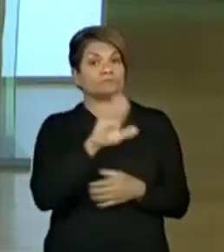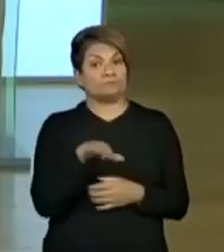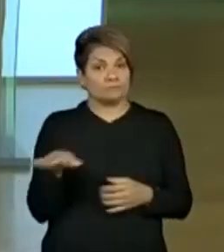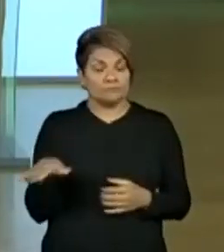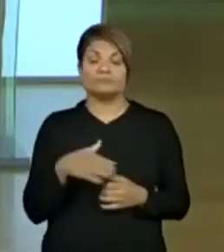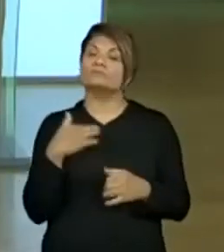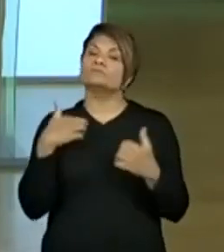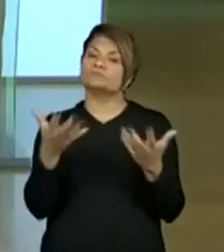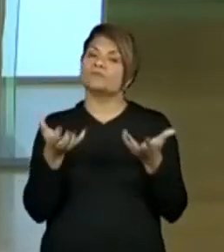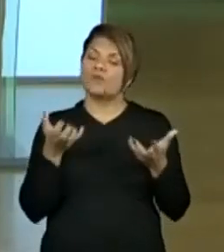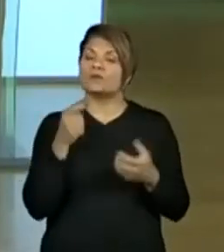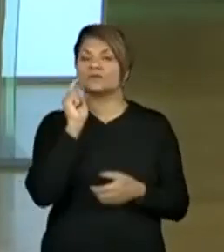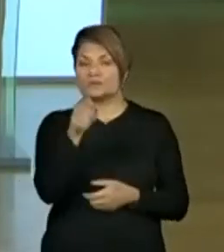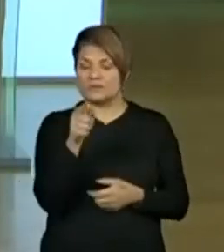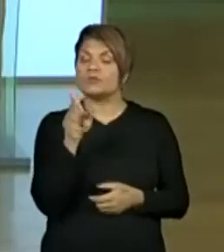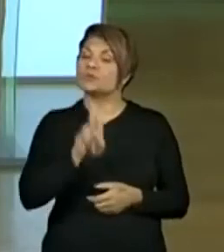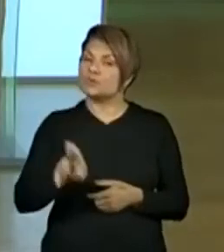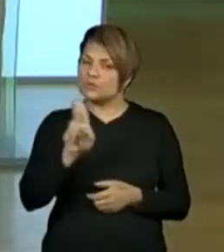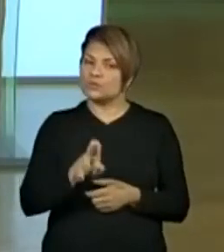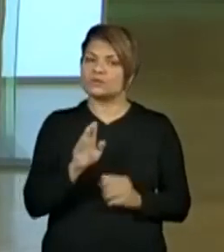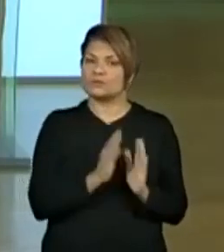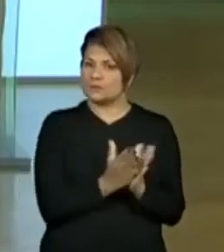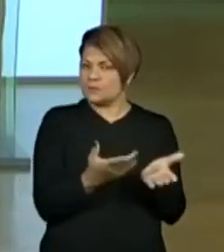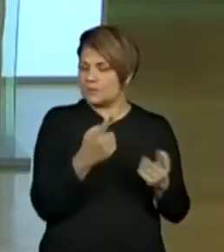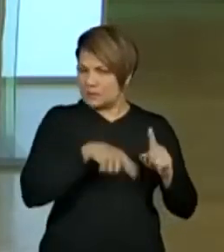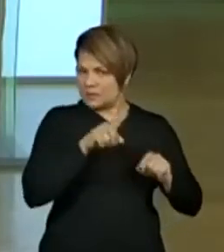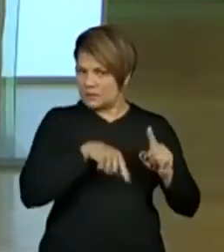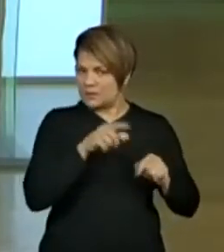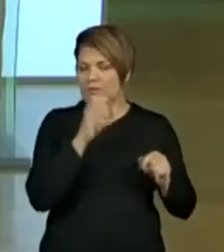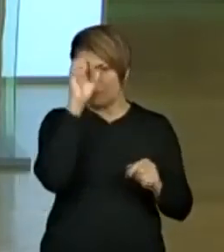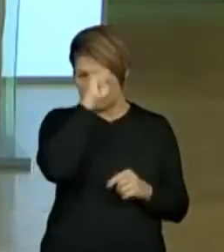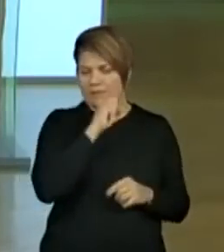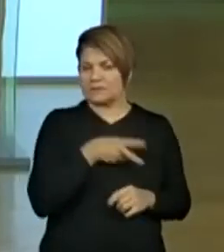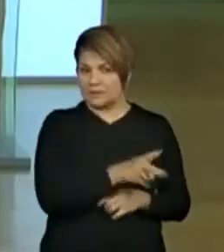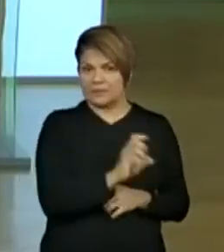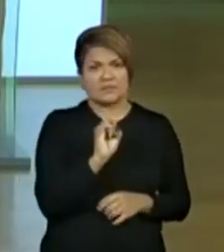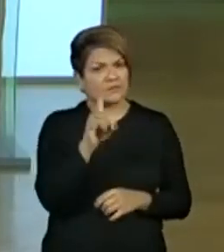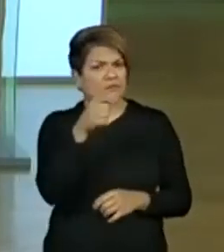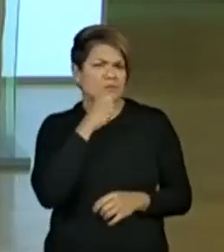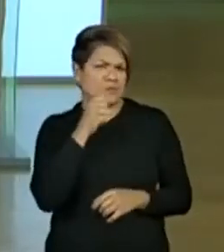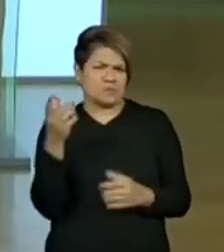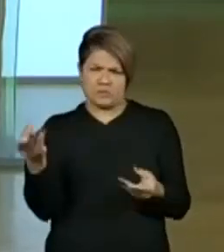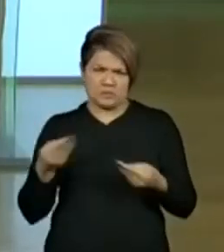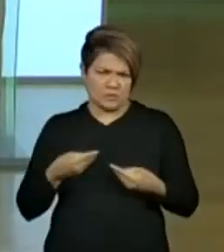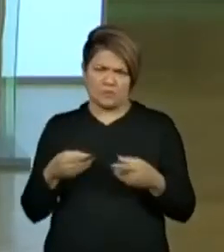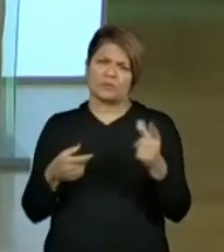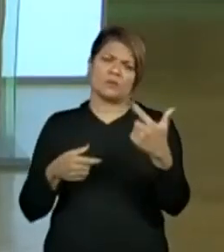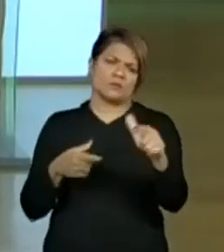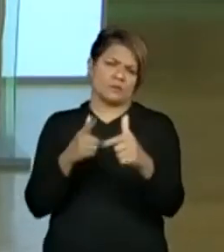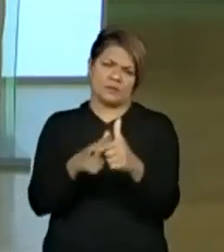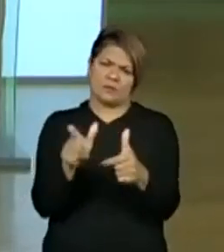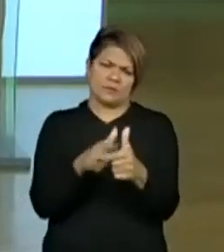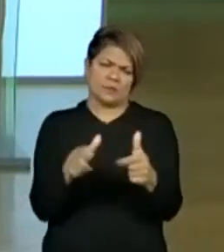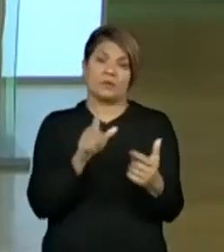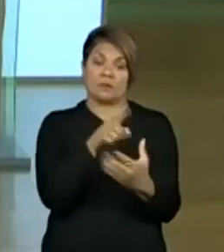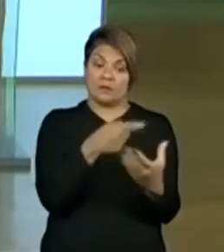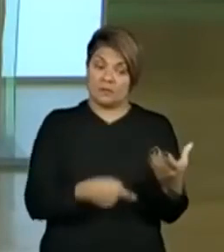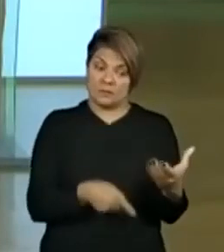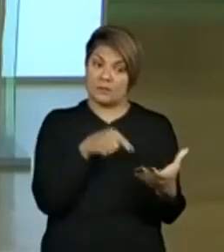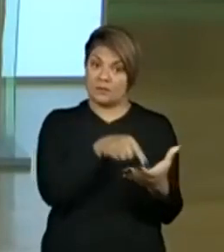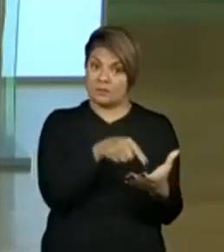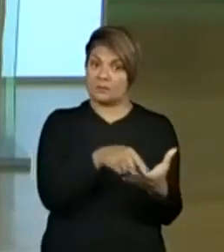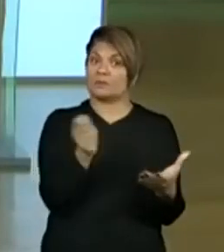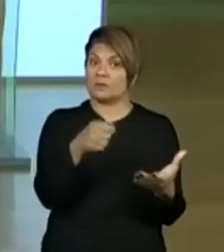que vocês utilizem o material do Aprender Sempre, mas, você ainda não tiver recebido, não tem problema. O caderno é